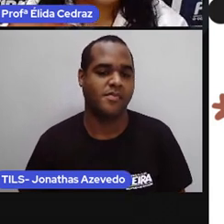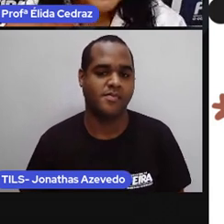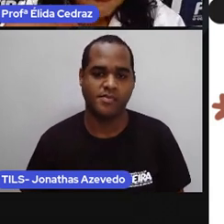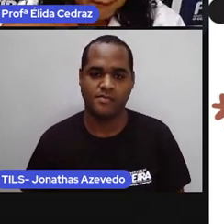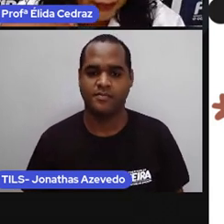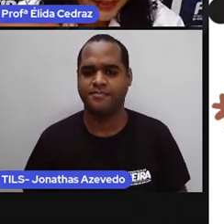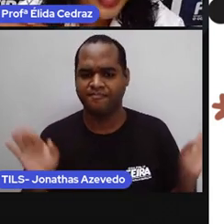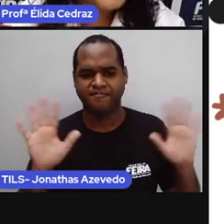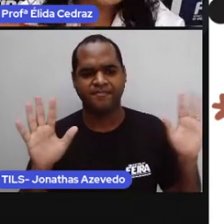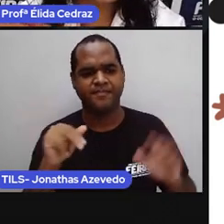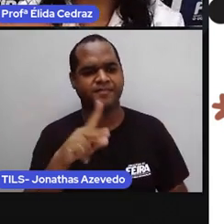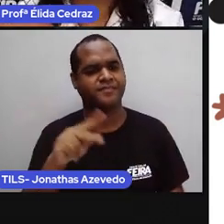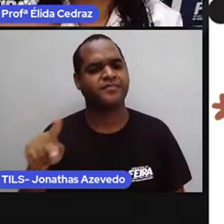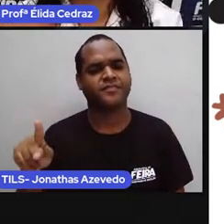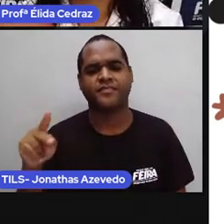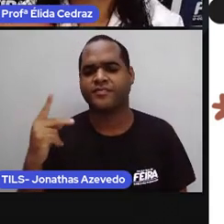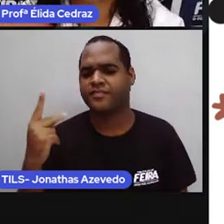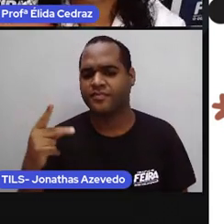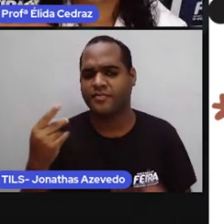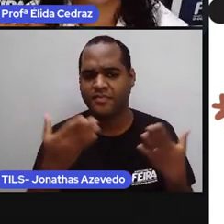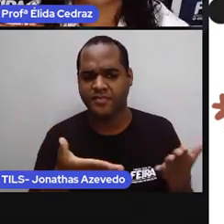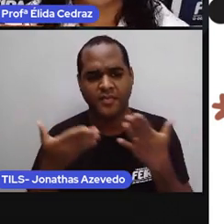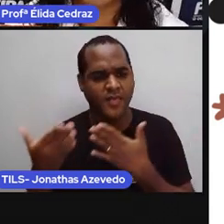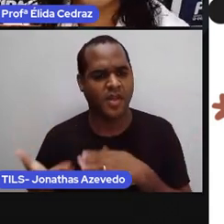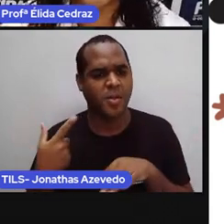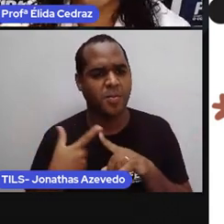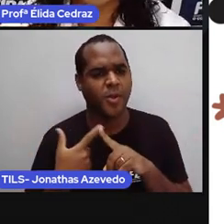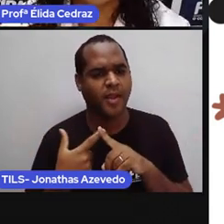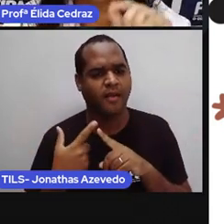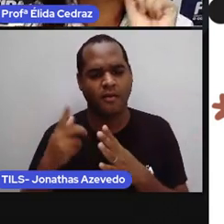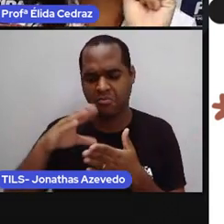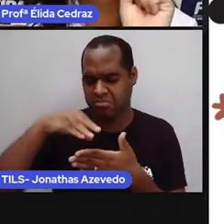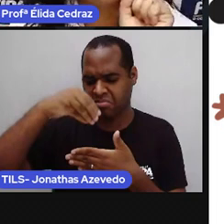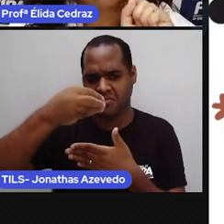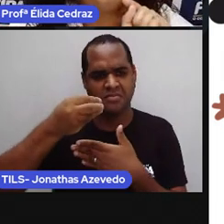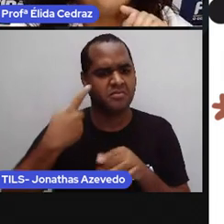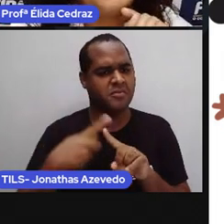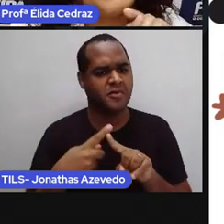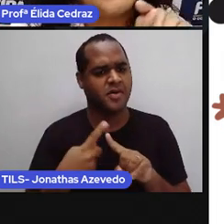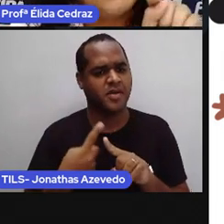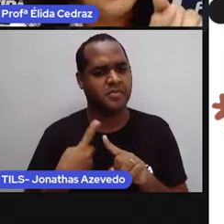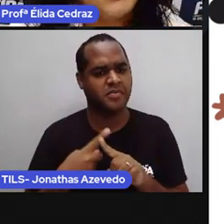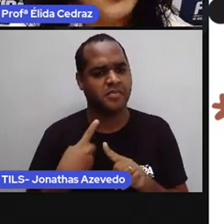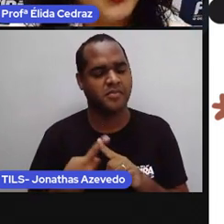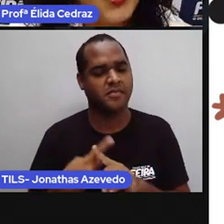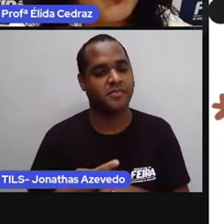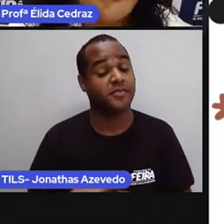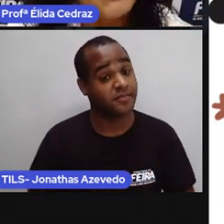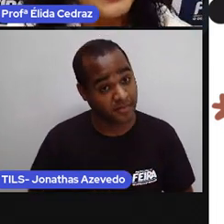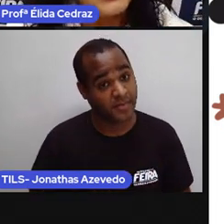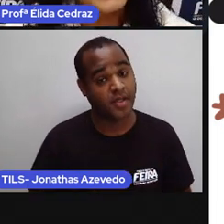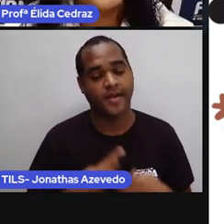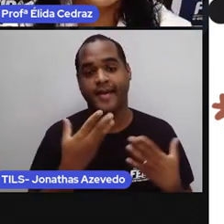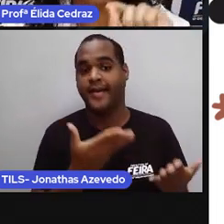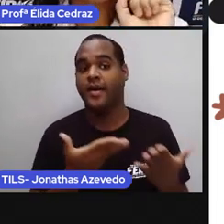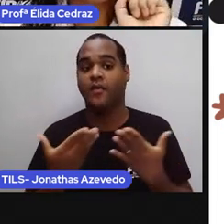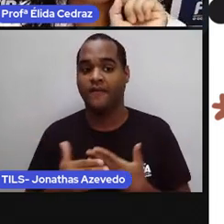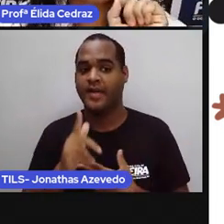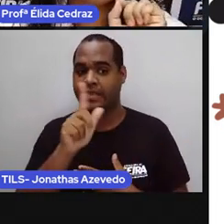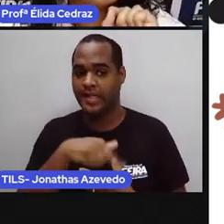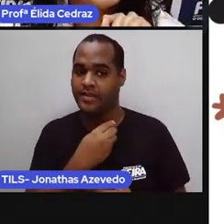Praelida por que que esse convite teve envelope? Porque no convite